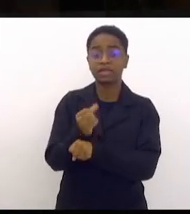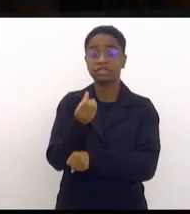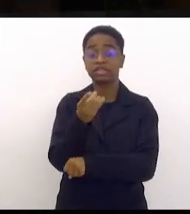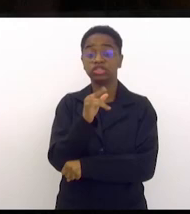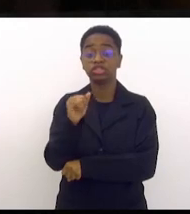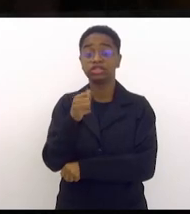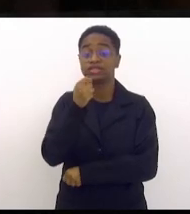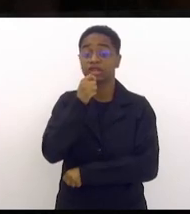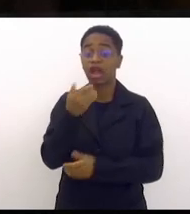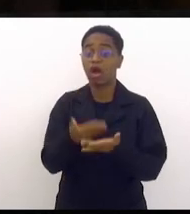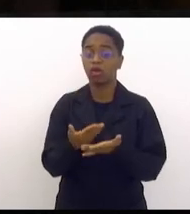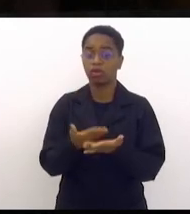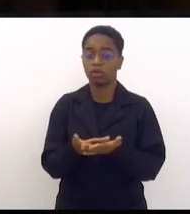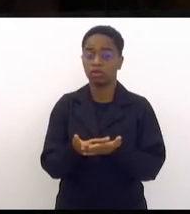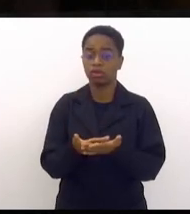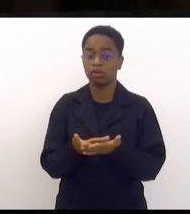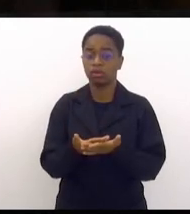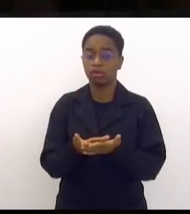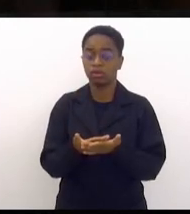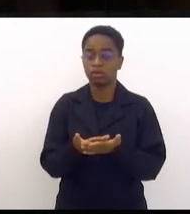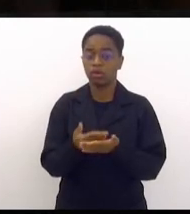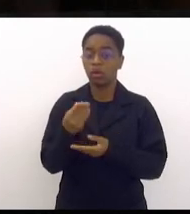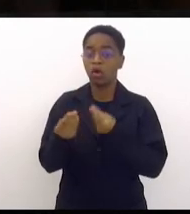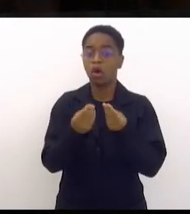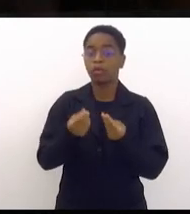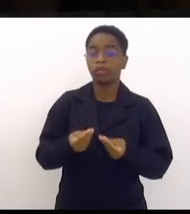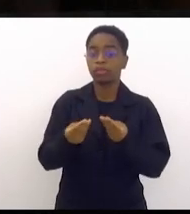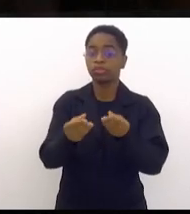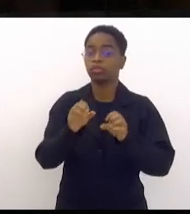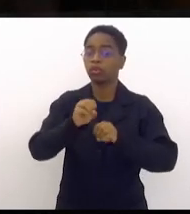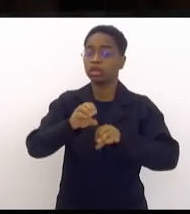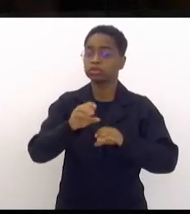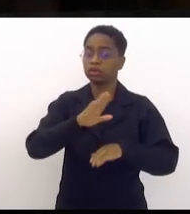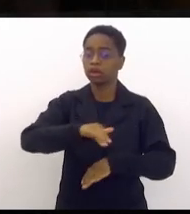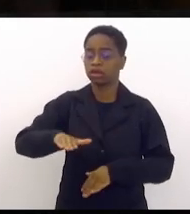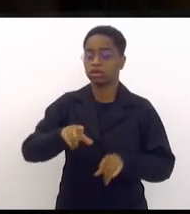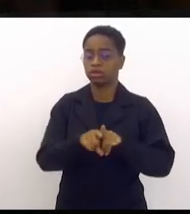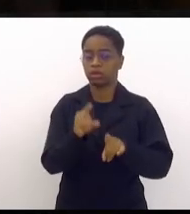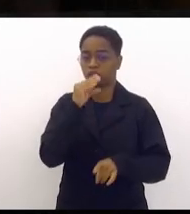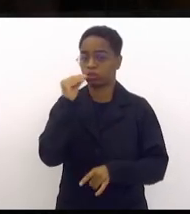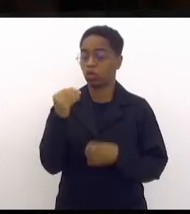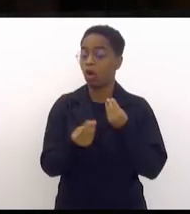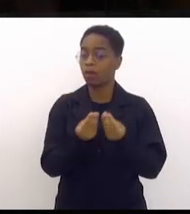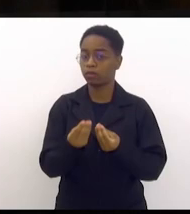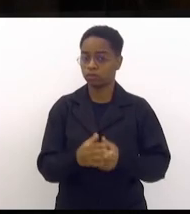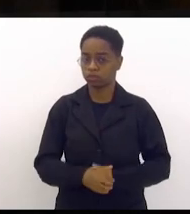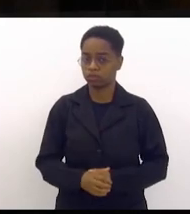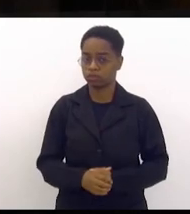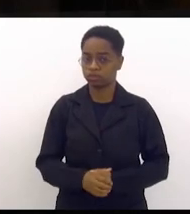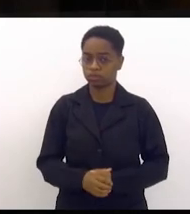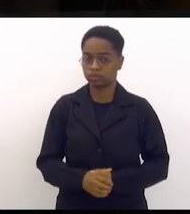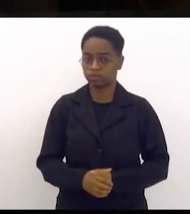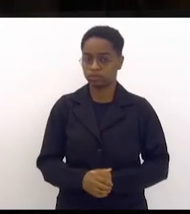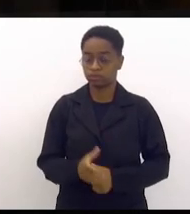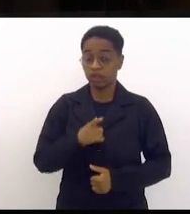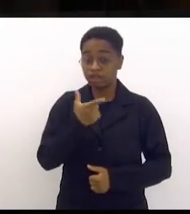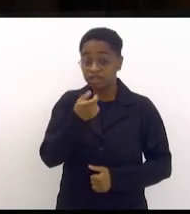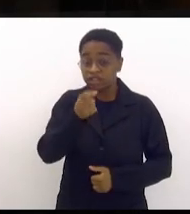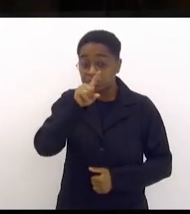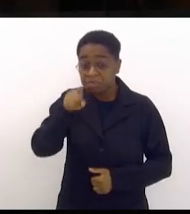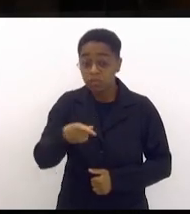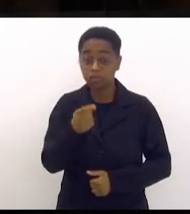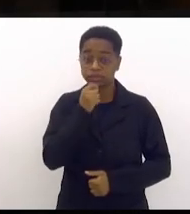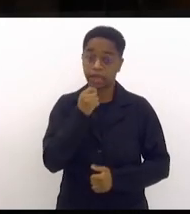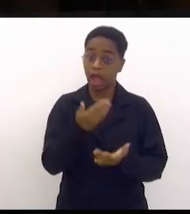aula? Quem é que vai garantir a educação para essas crianças e adolescentes? São mais de 20 mil que ficaram sem